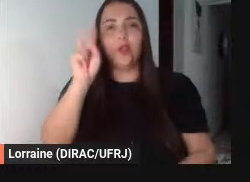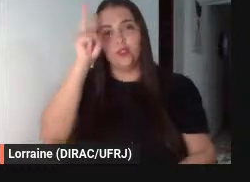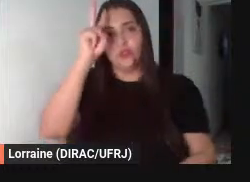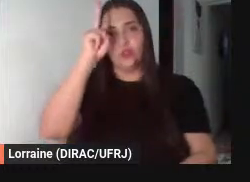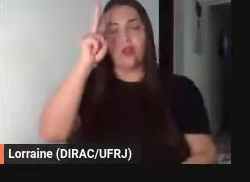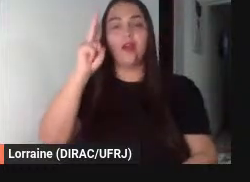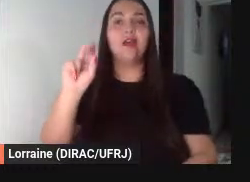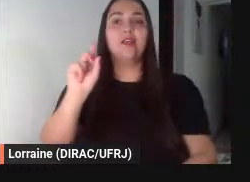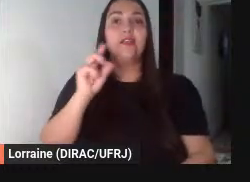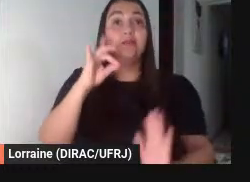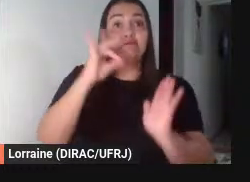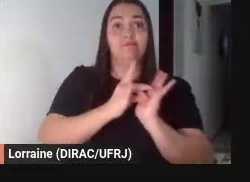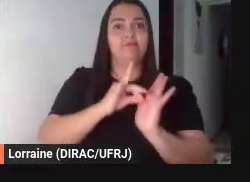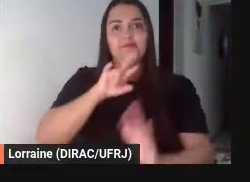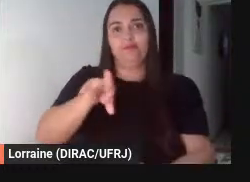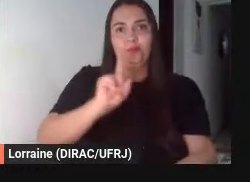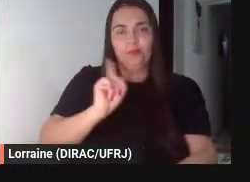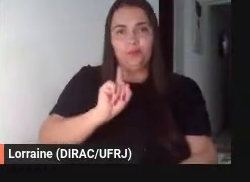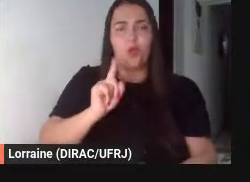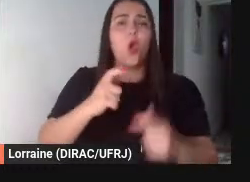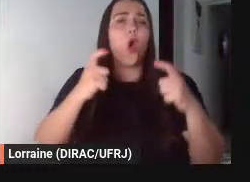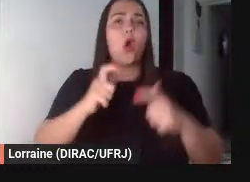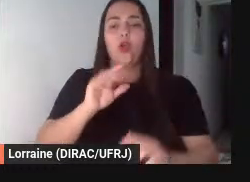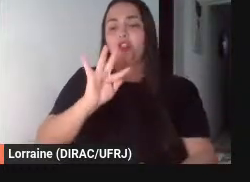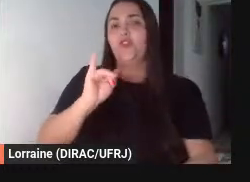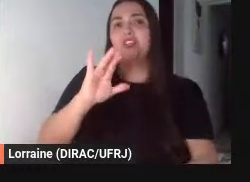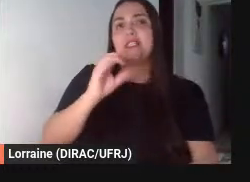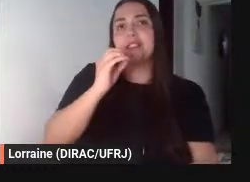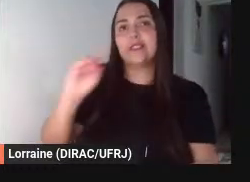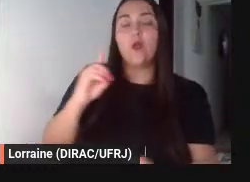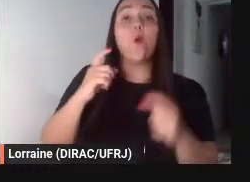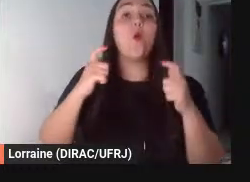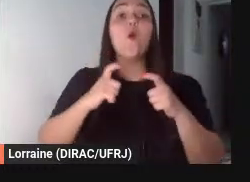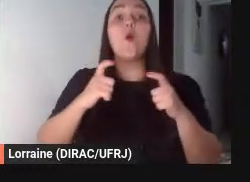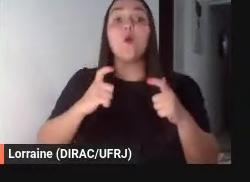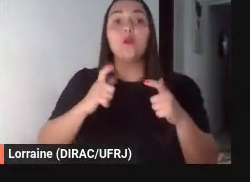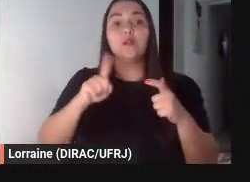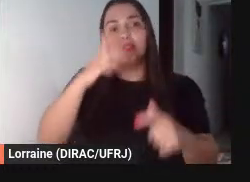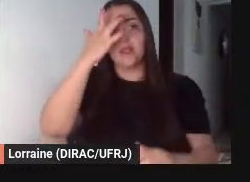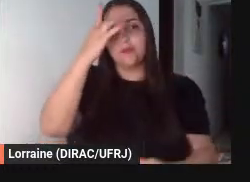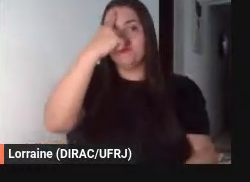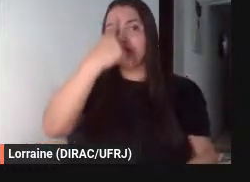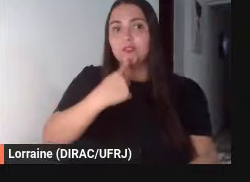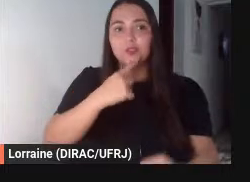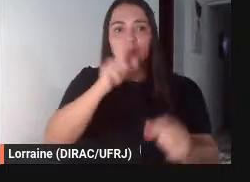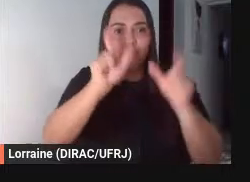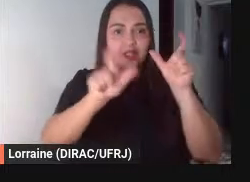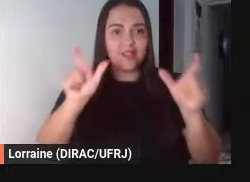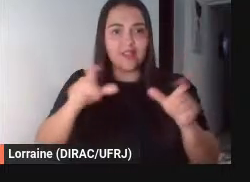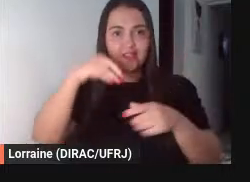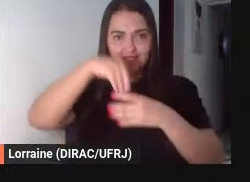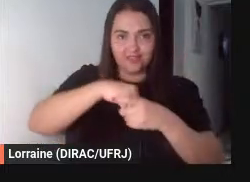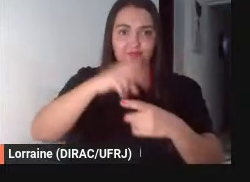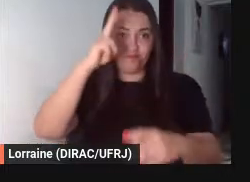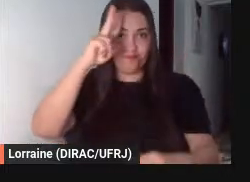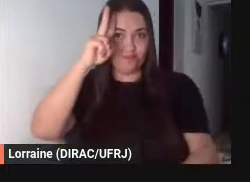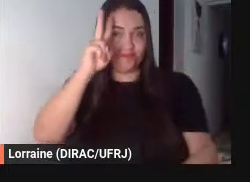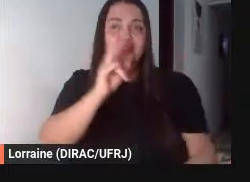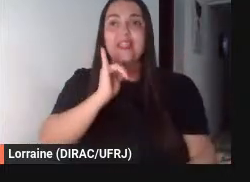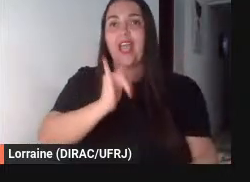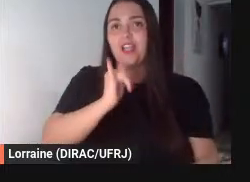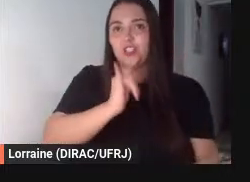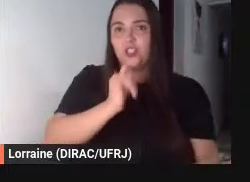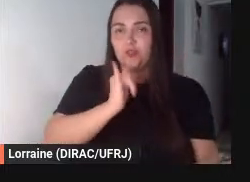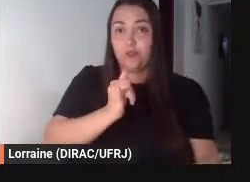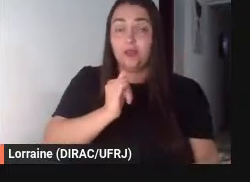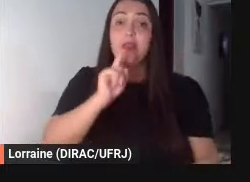ficcionalidade está nas personagens dessa narrativa são personagens